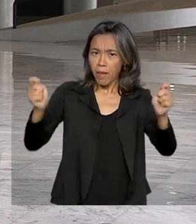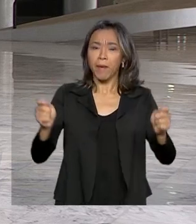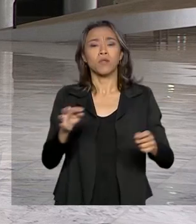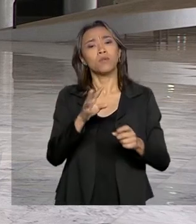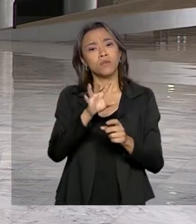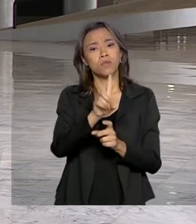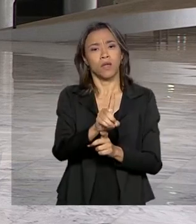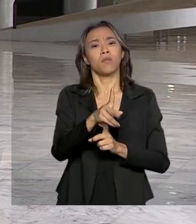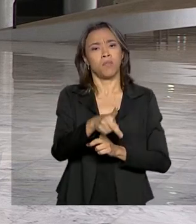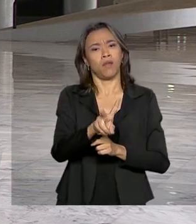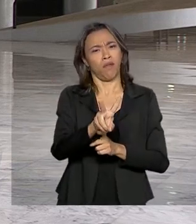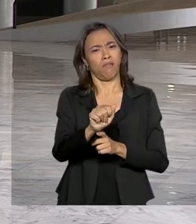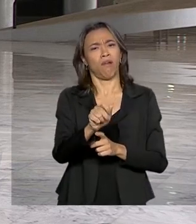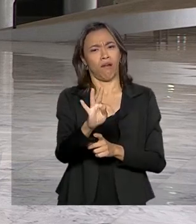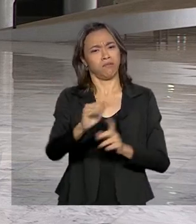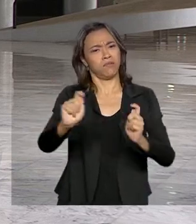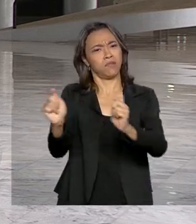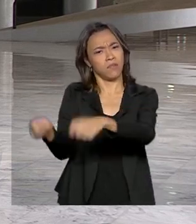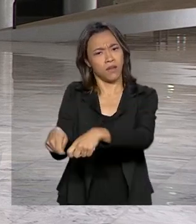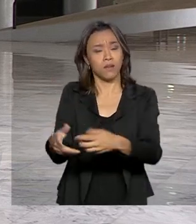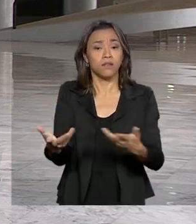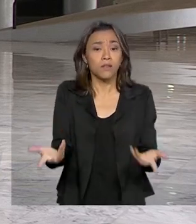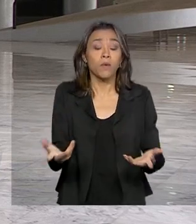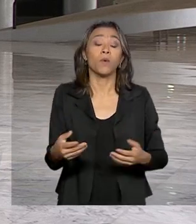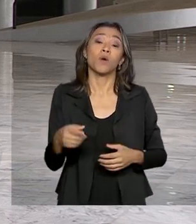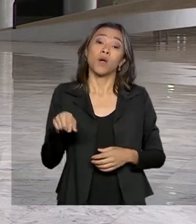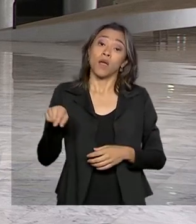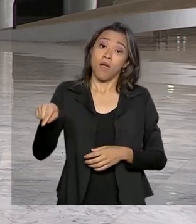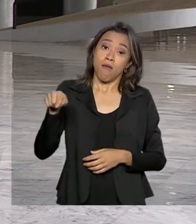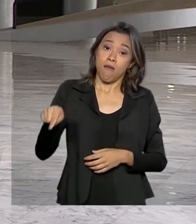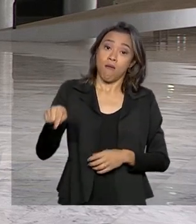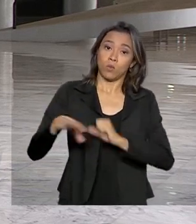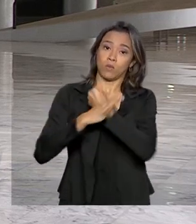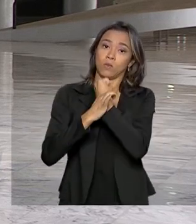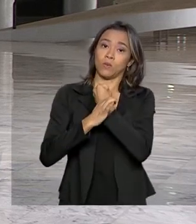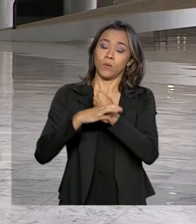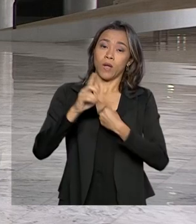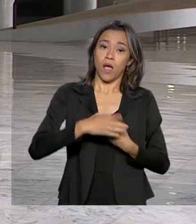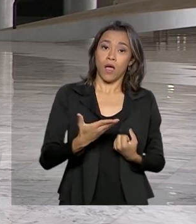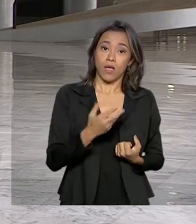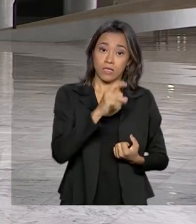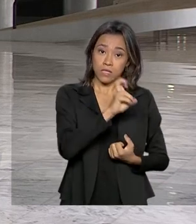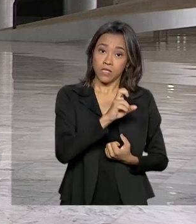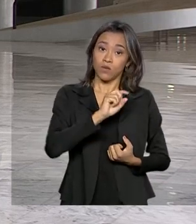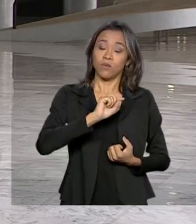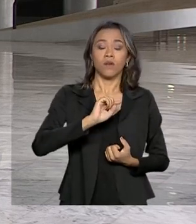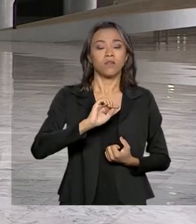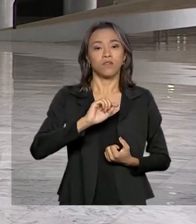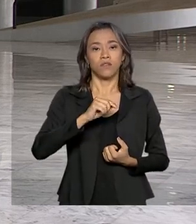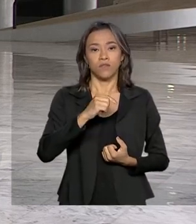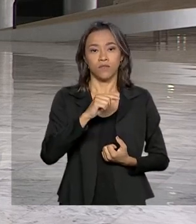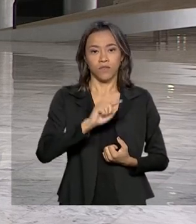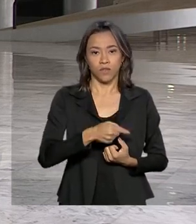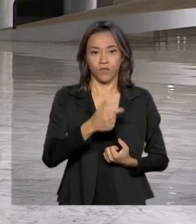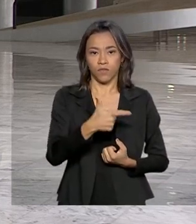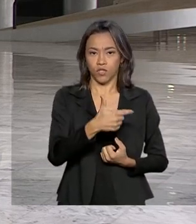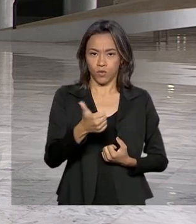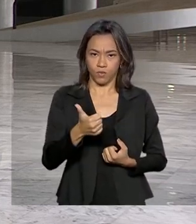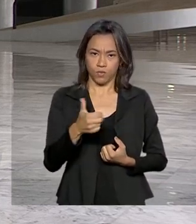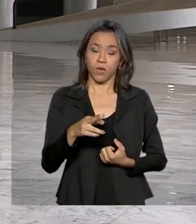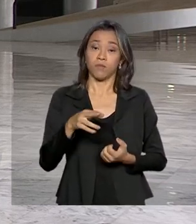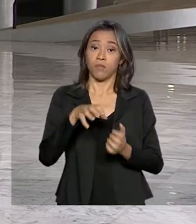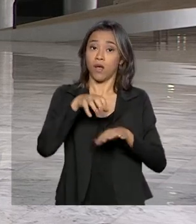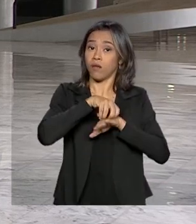DPVAT. Com essa decisão de agora, o seguro passa a ser de R$,21 para carros de passeio